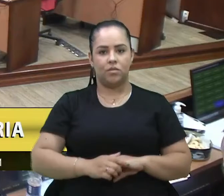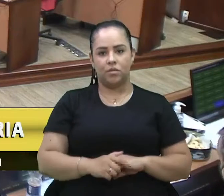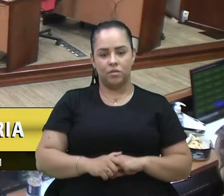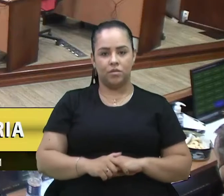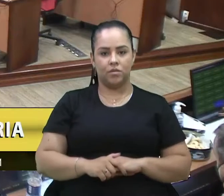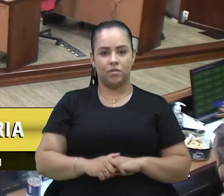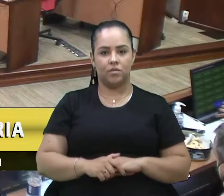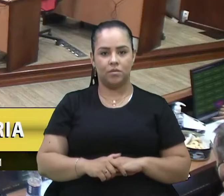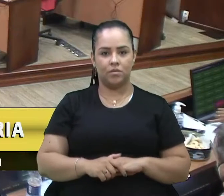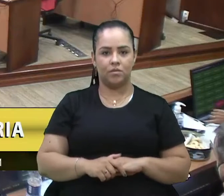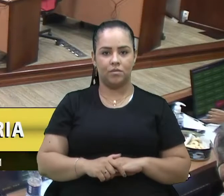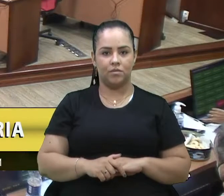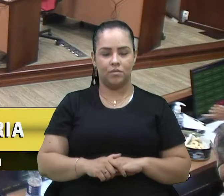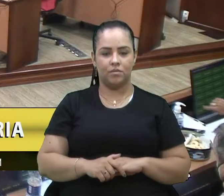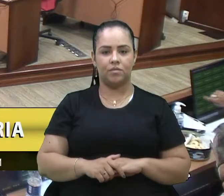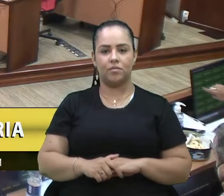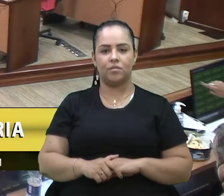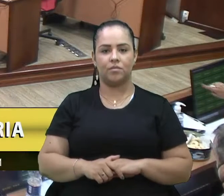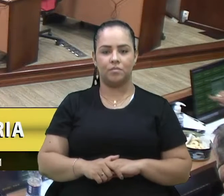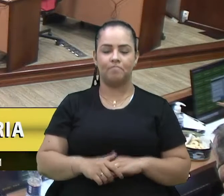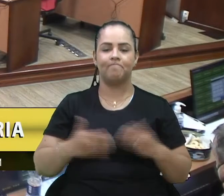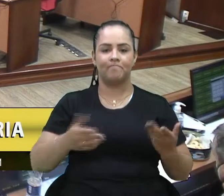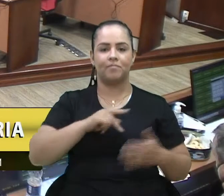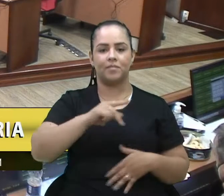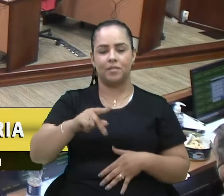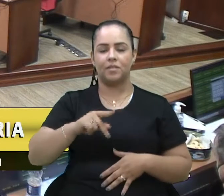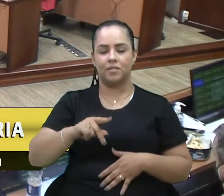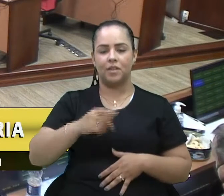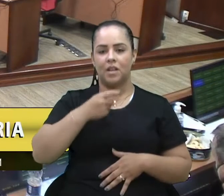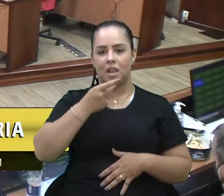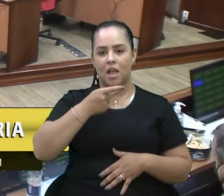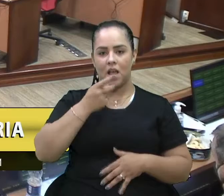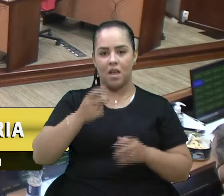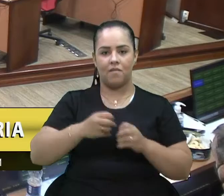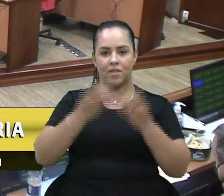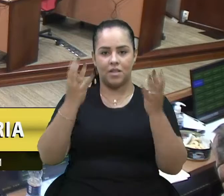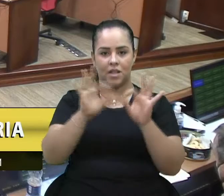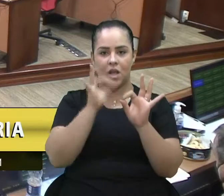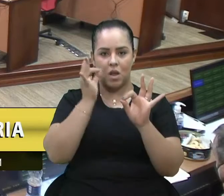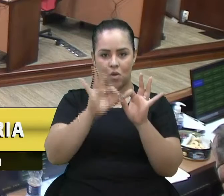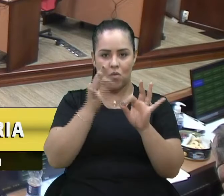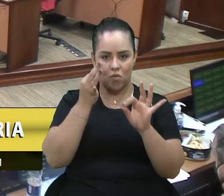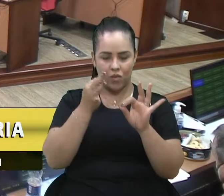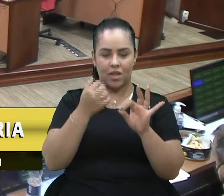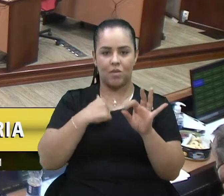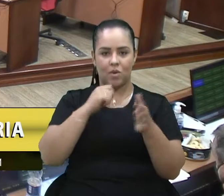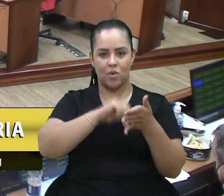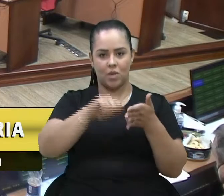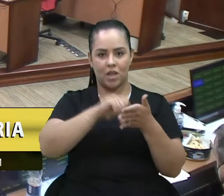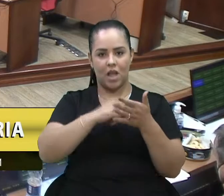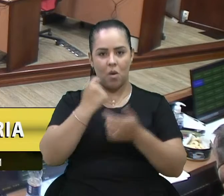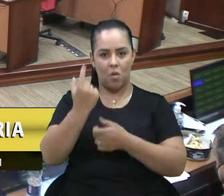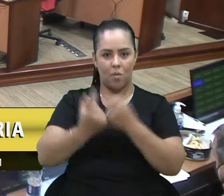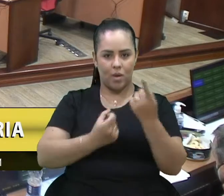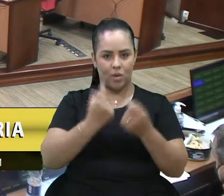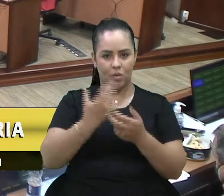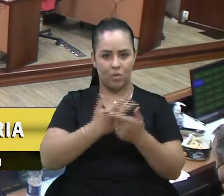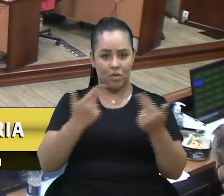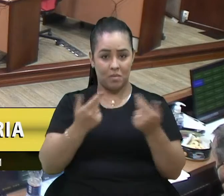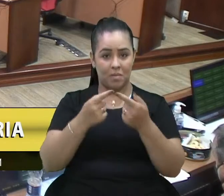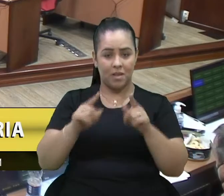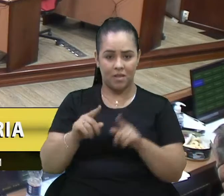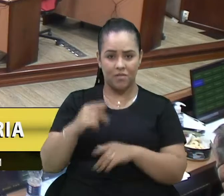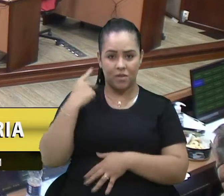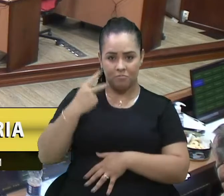Obrigado, Sr. Presidente. Olha, falar da festa da uva aqui, eu acabei anotando algumas coisas, mas, vereadora Tati, eu vou te